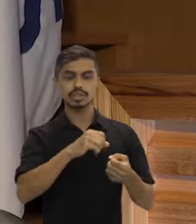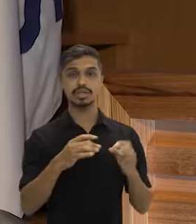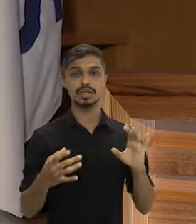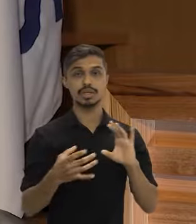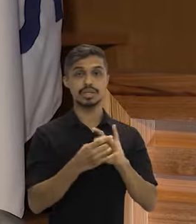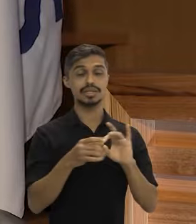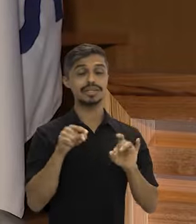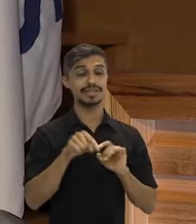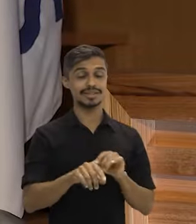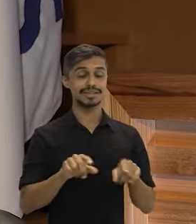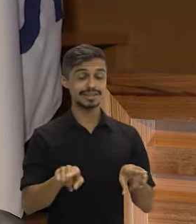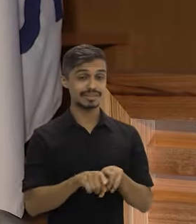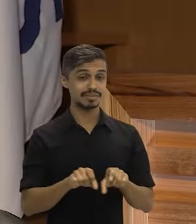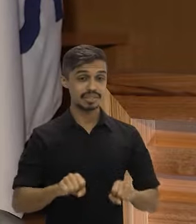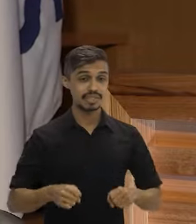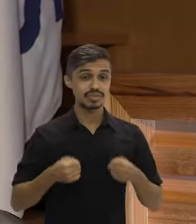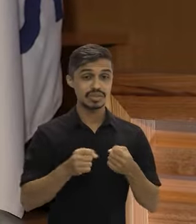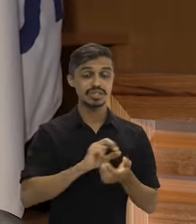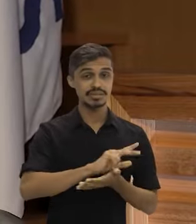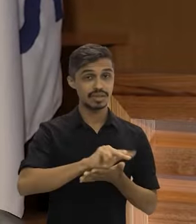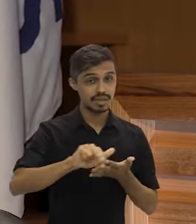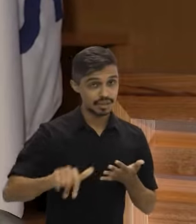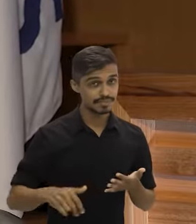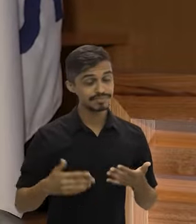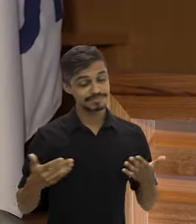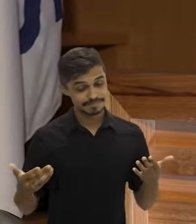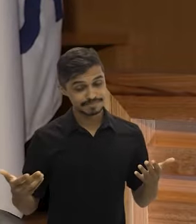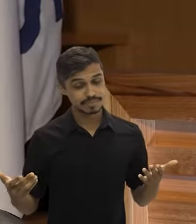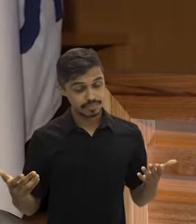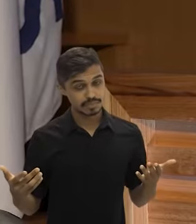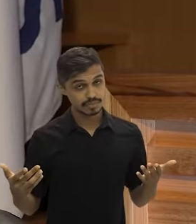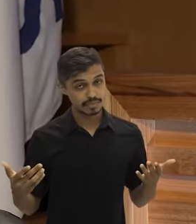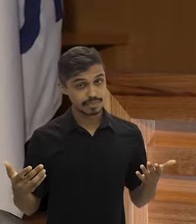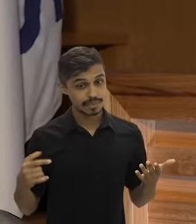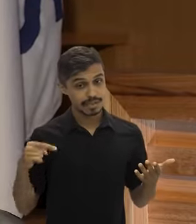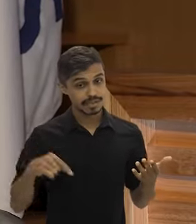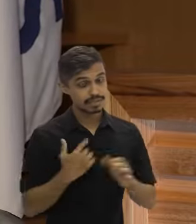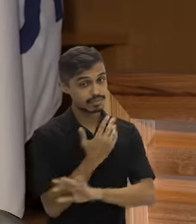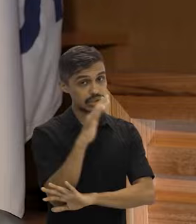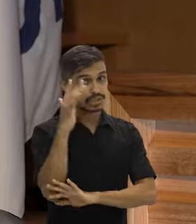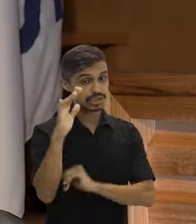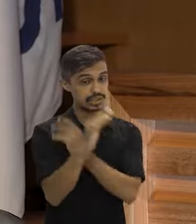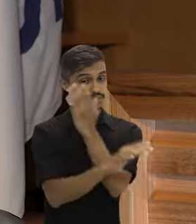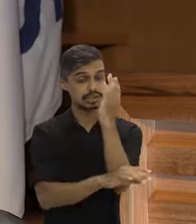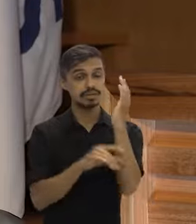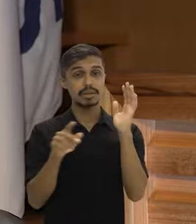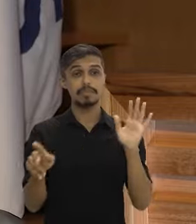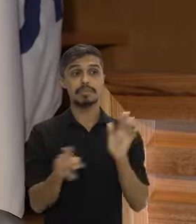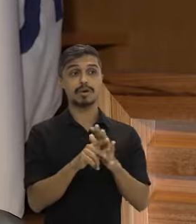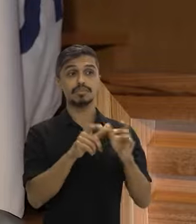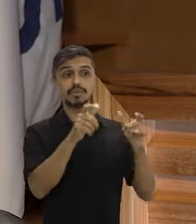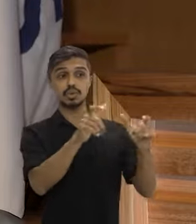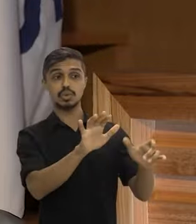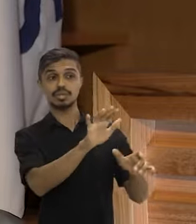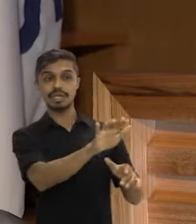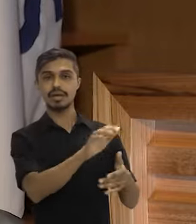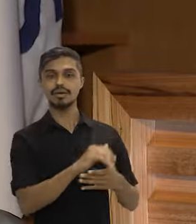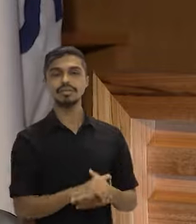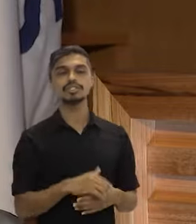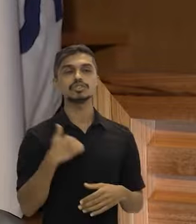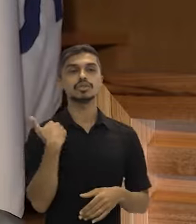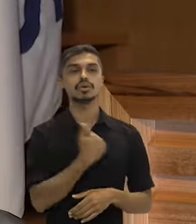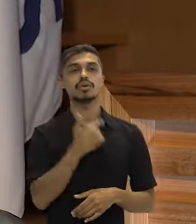aliada aí, há também ações de diversidade, que é essa floresta, que é uma floresta nativa,